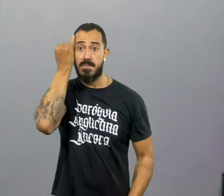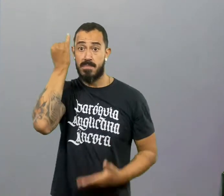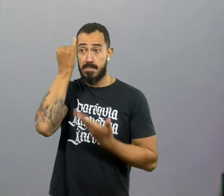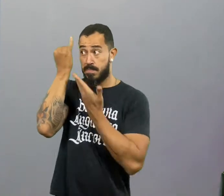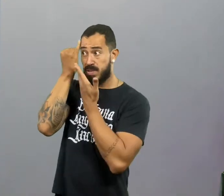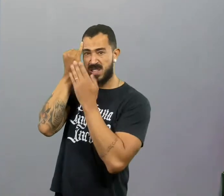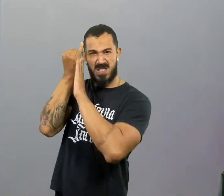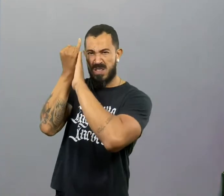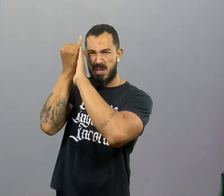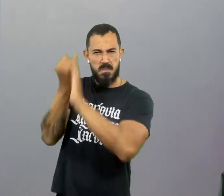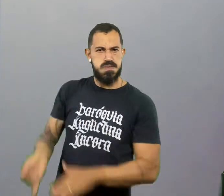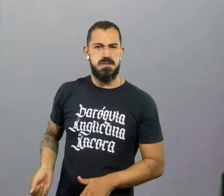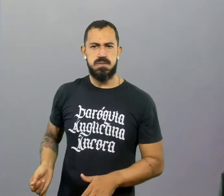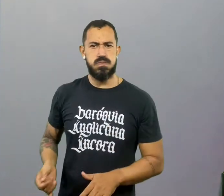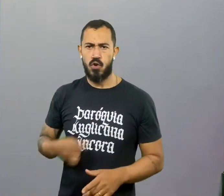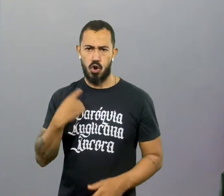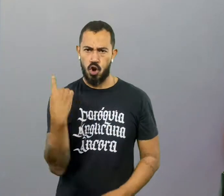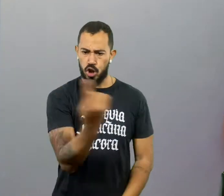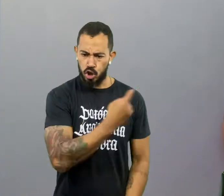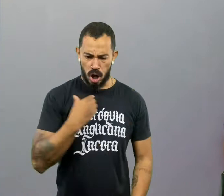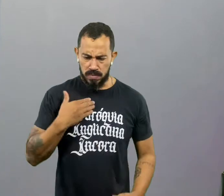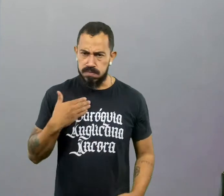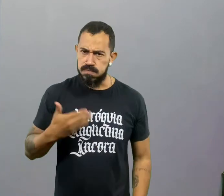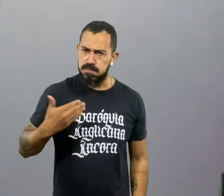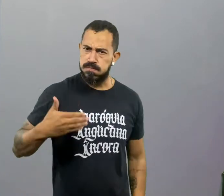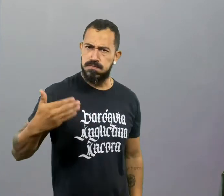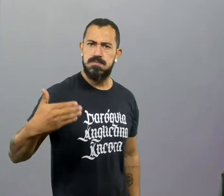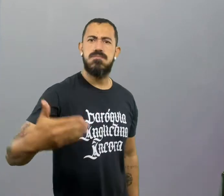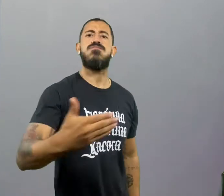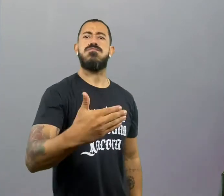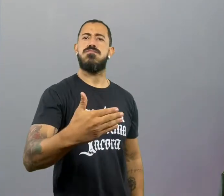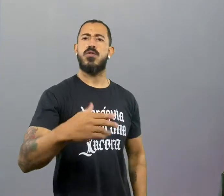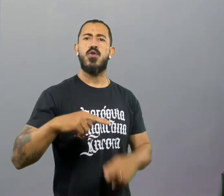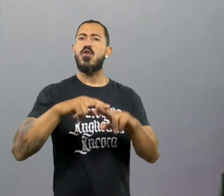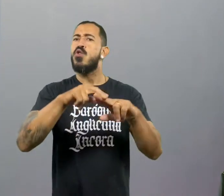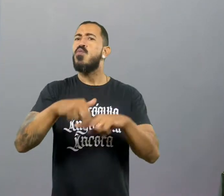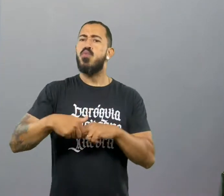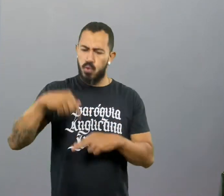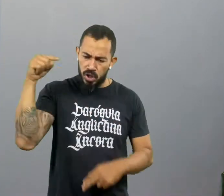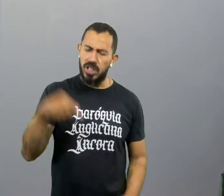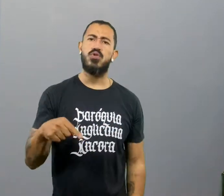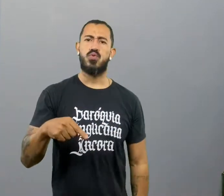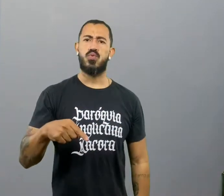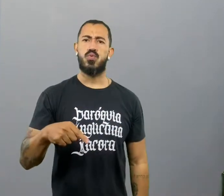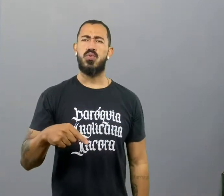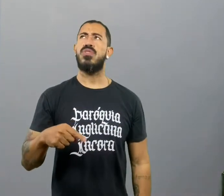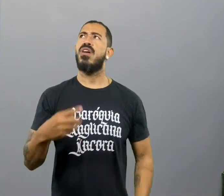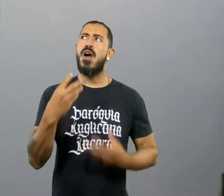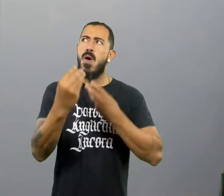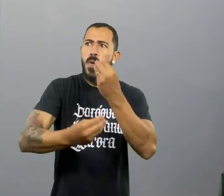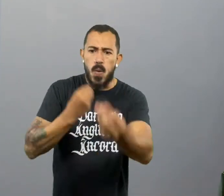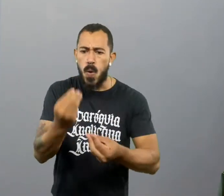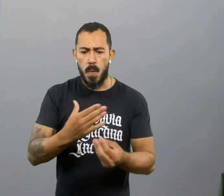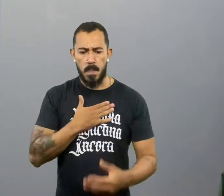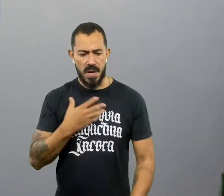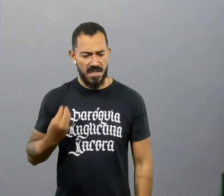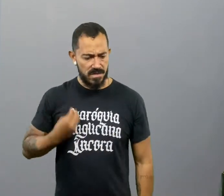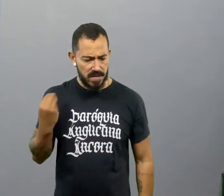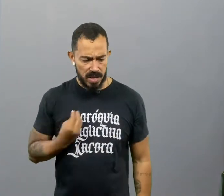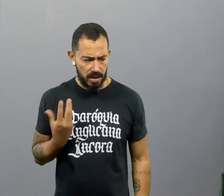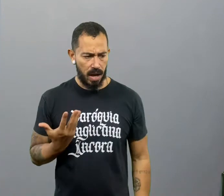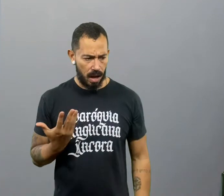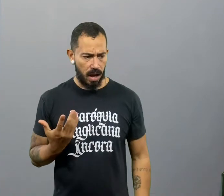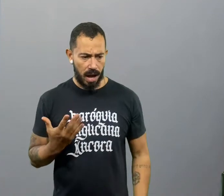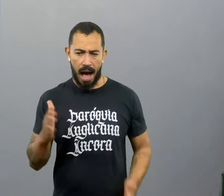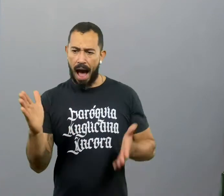pessoa prudente. E seguir em frente. Fazer uma auto-análise. Pensar por que você faz o você faz. Por que você reage, de